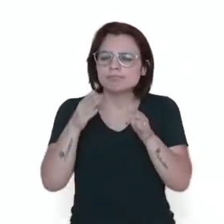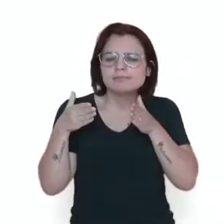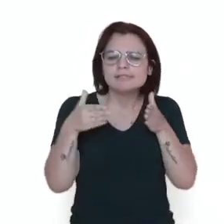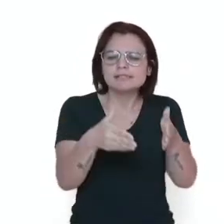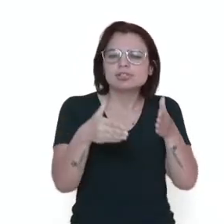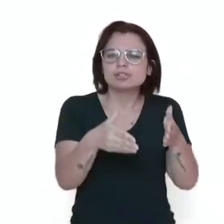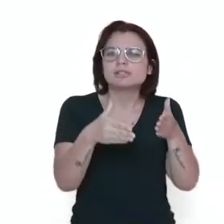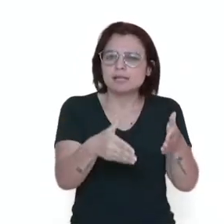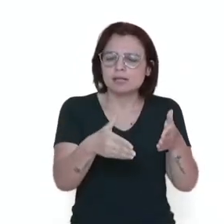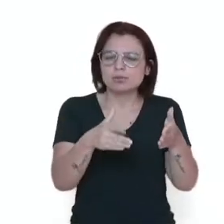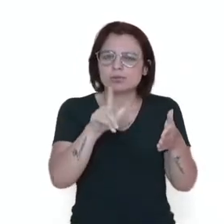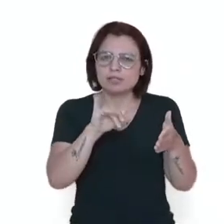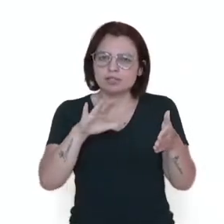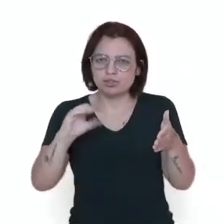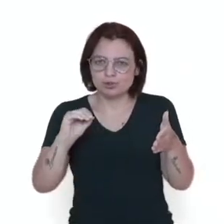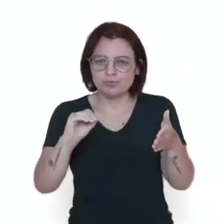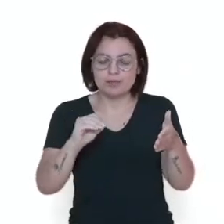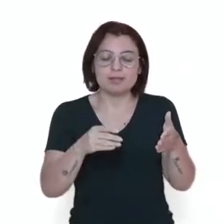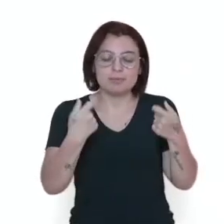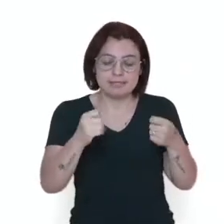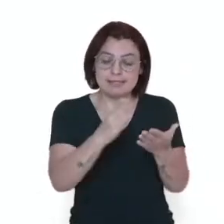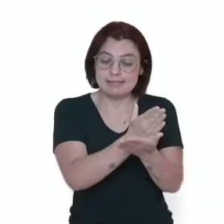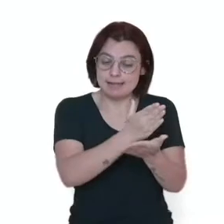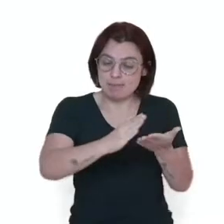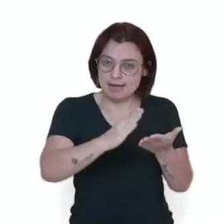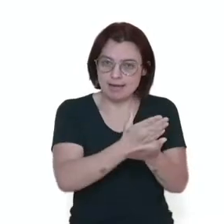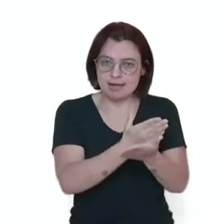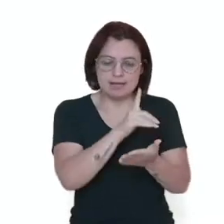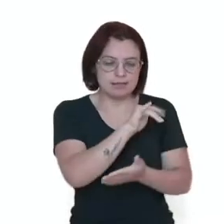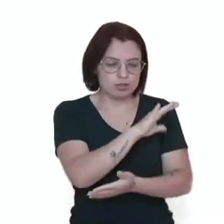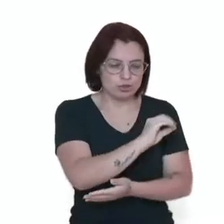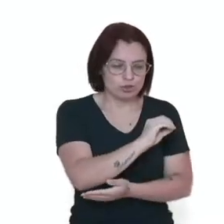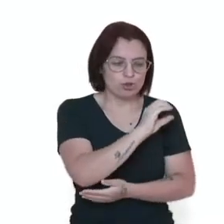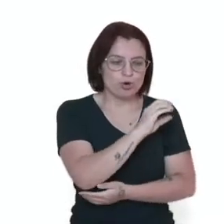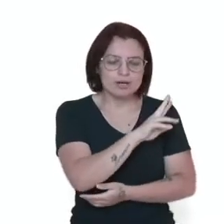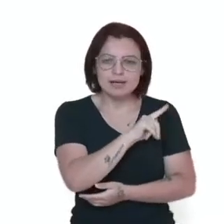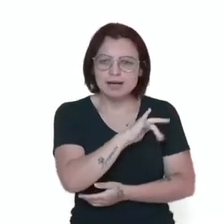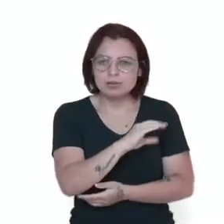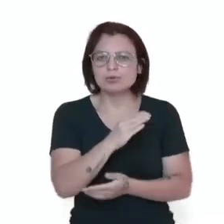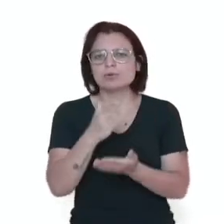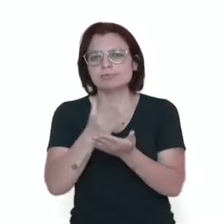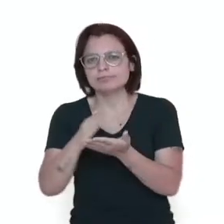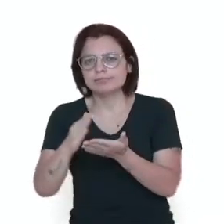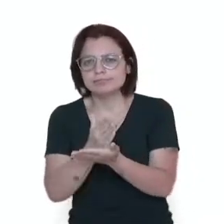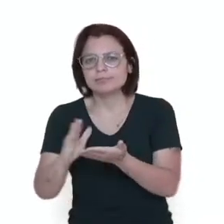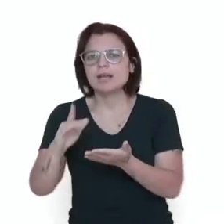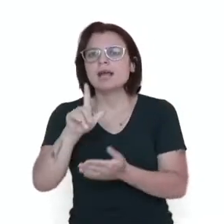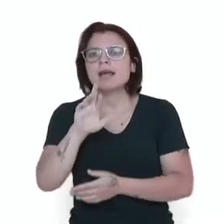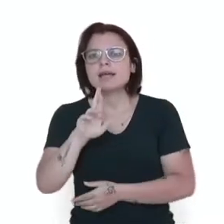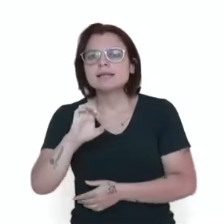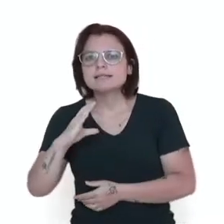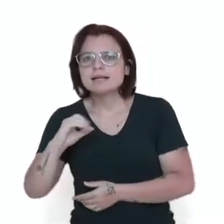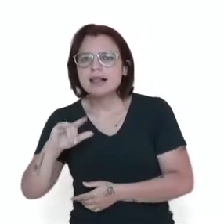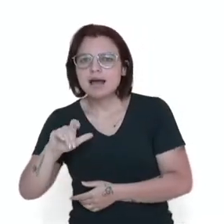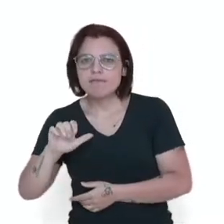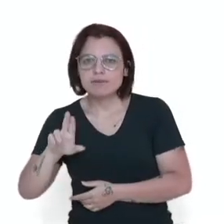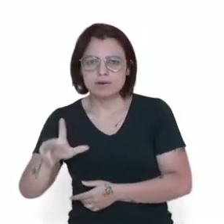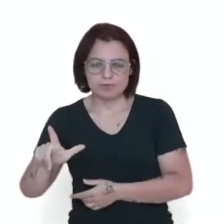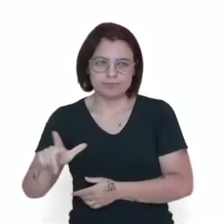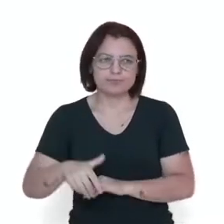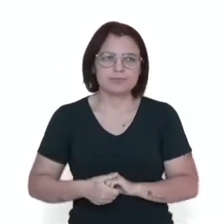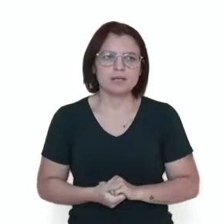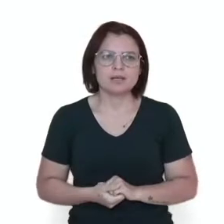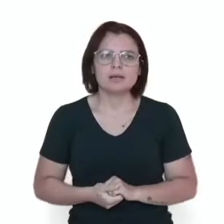a viabilizar a coleta e a restituição de resíduos sólidos ao setor empresarial para o reaproveitamento em seu